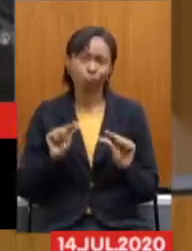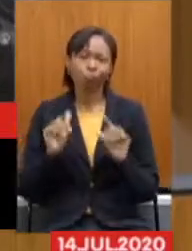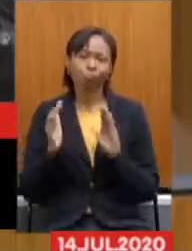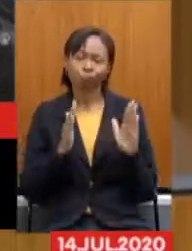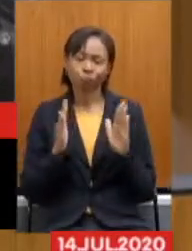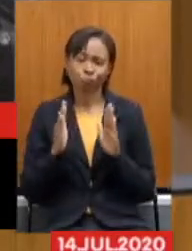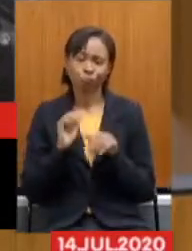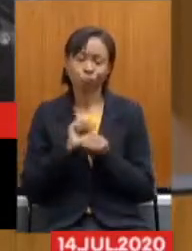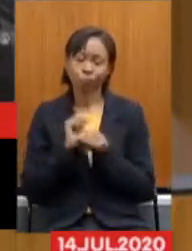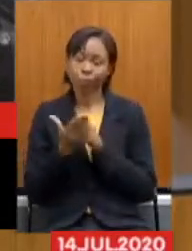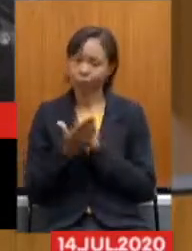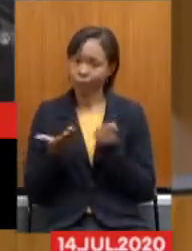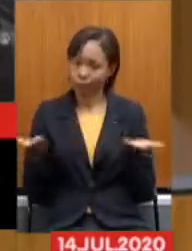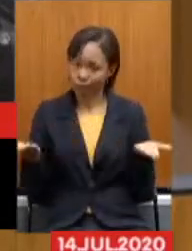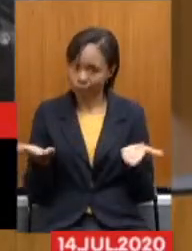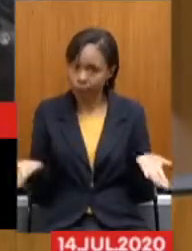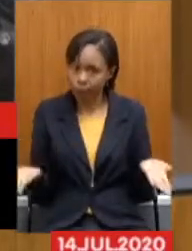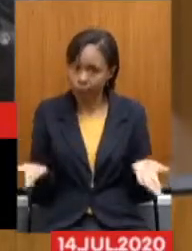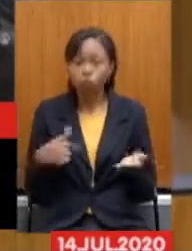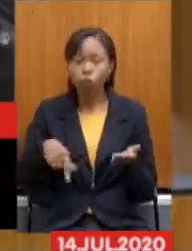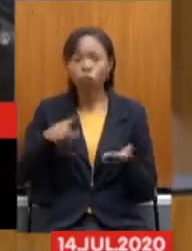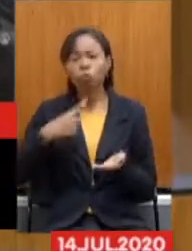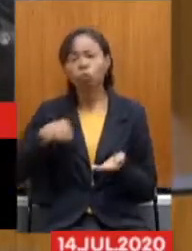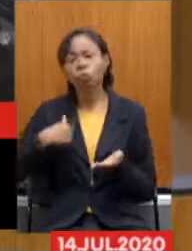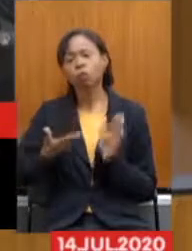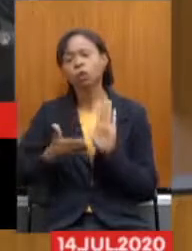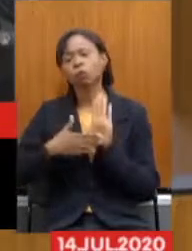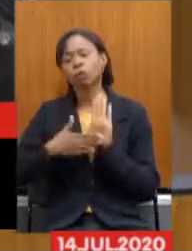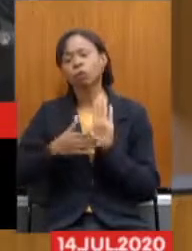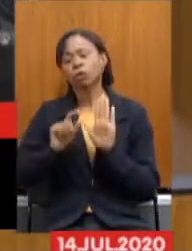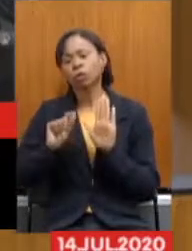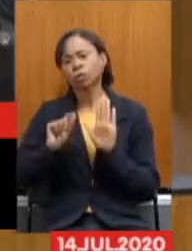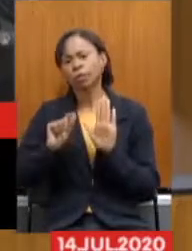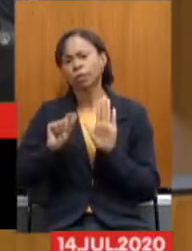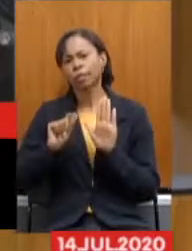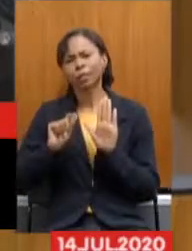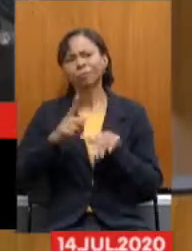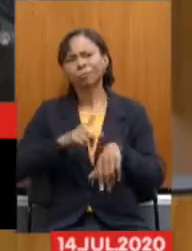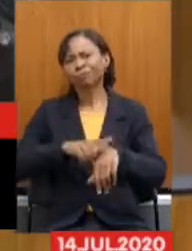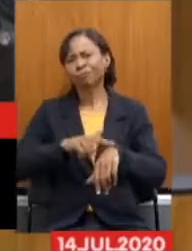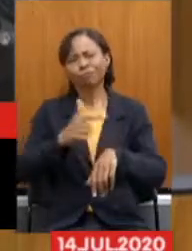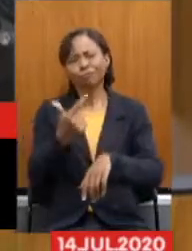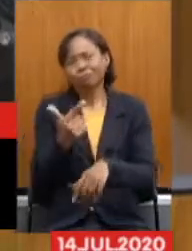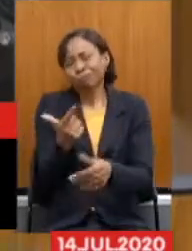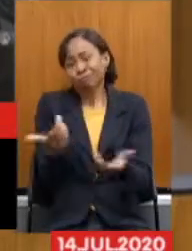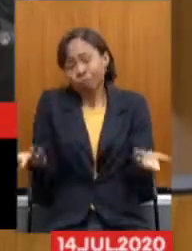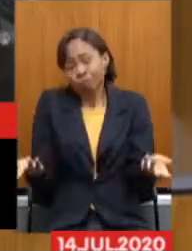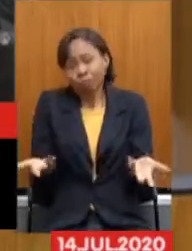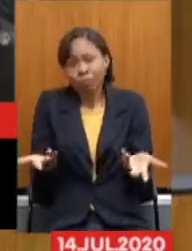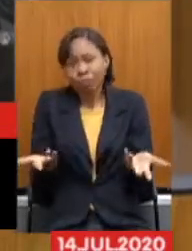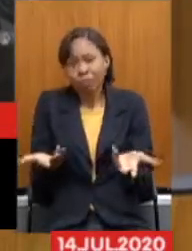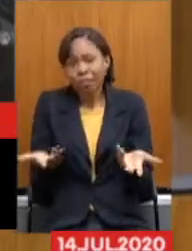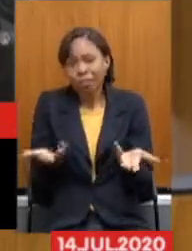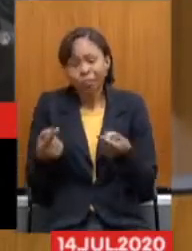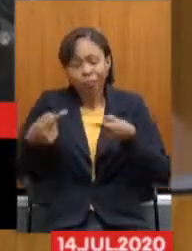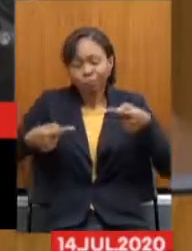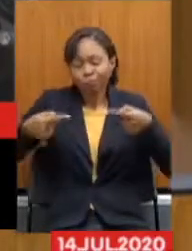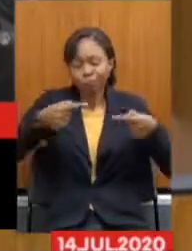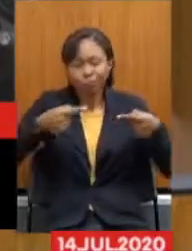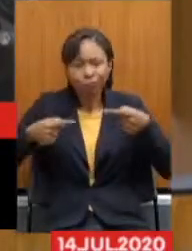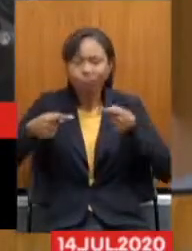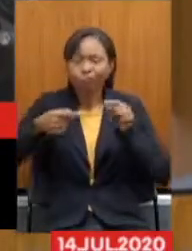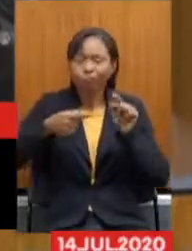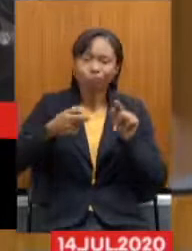de pandemia. A nossa proposta é para... Não há tempo hábil para discutir essa